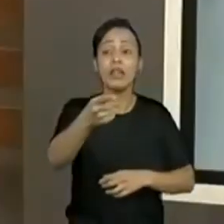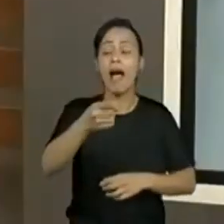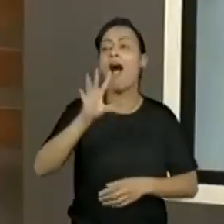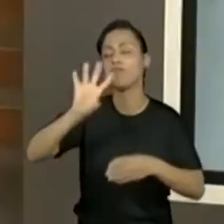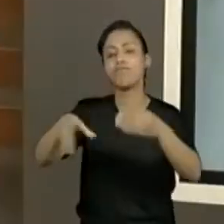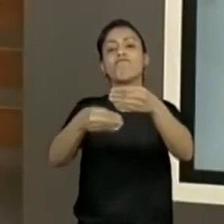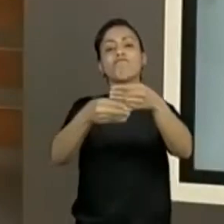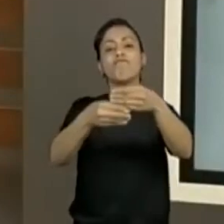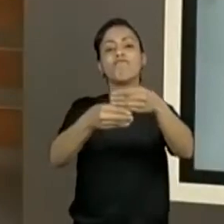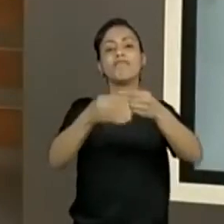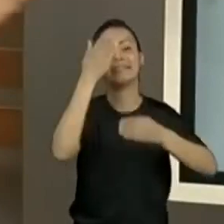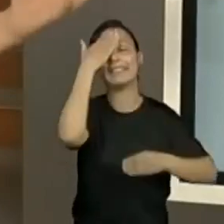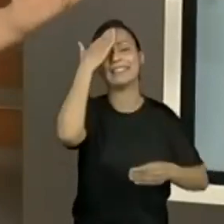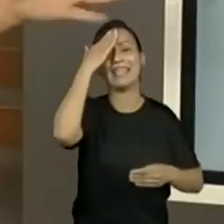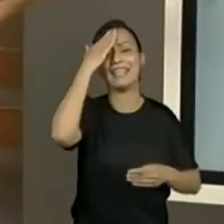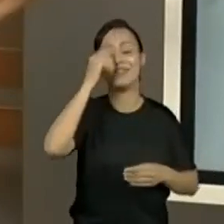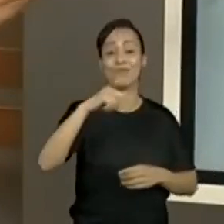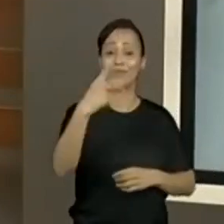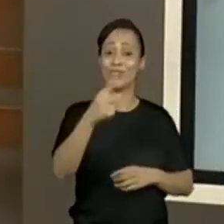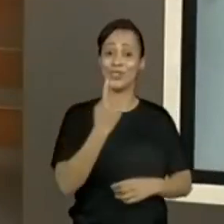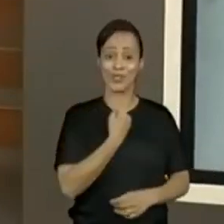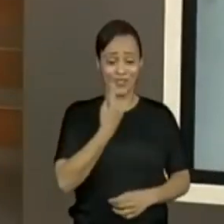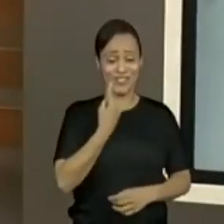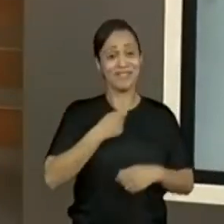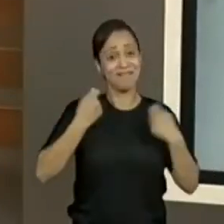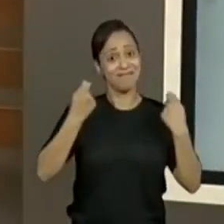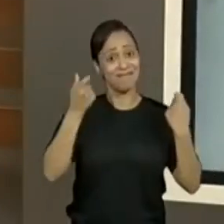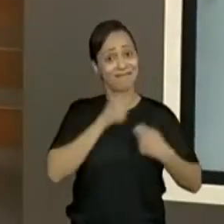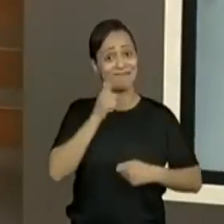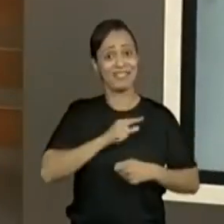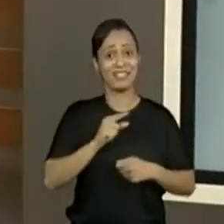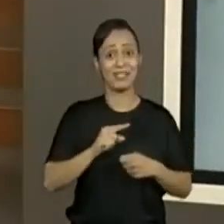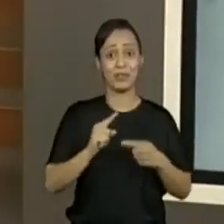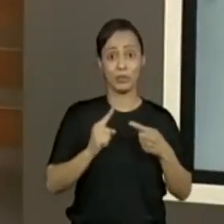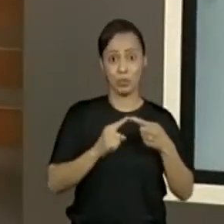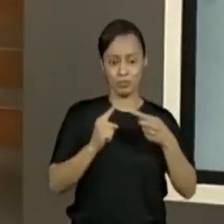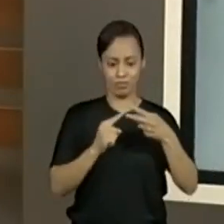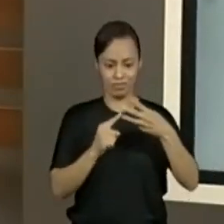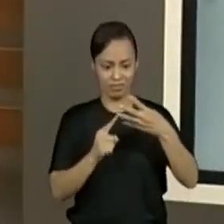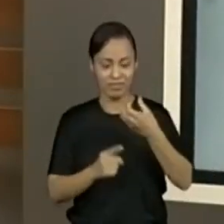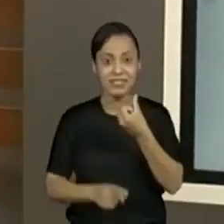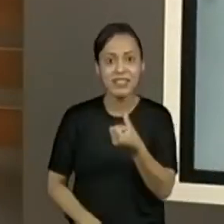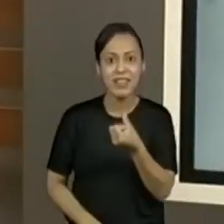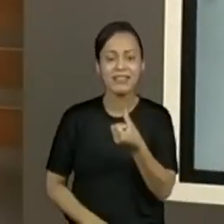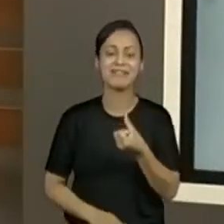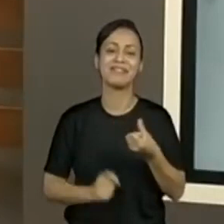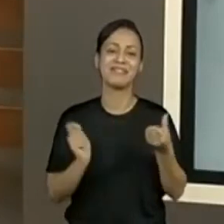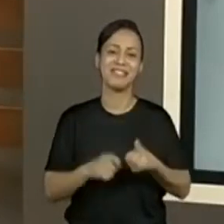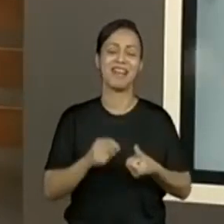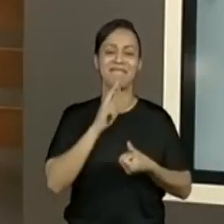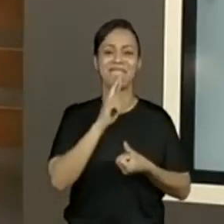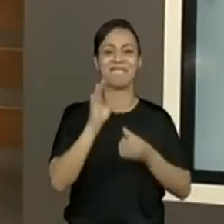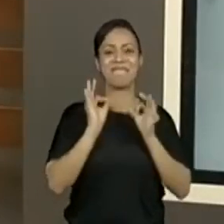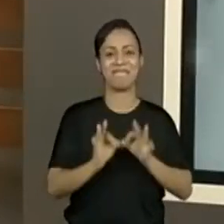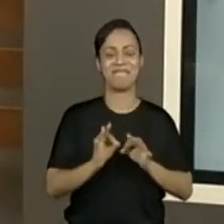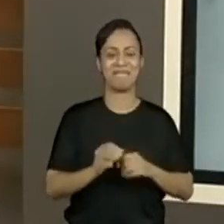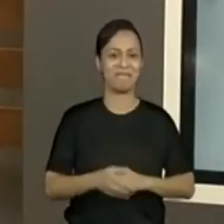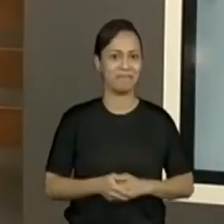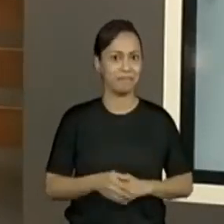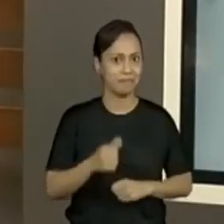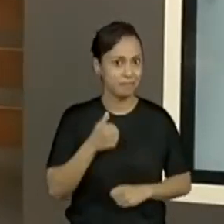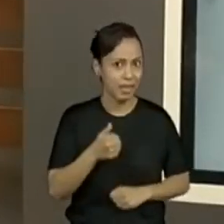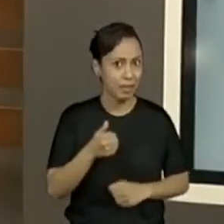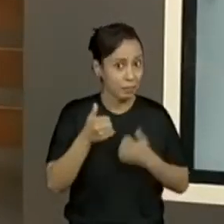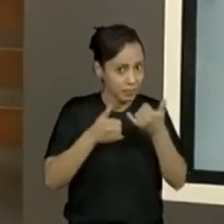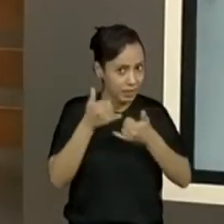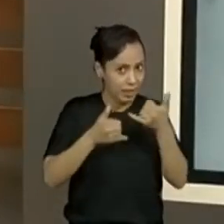que é dessas quadrinhas do número 1 ao número 6, qual que é a resposta certa. Então, primeiro eu vou fazer junto, só para a